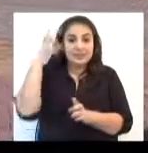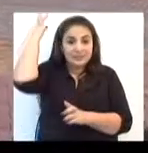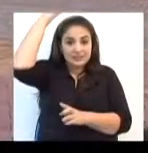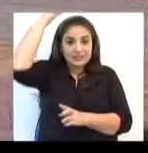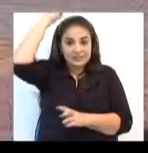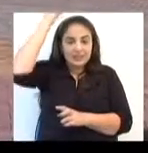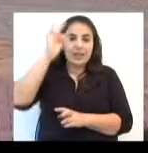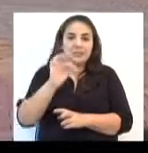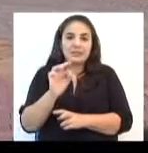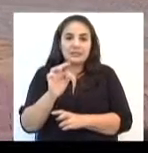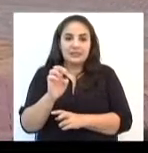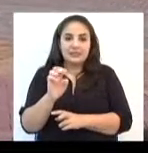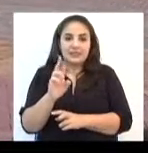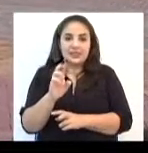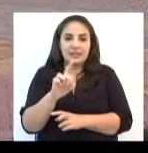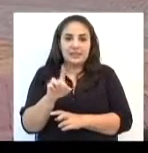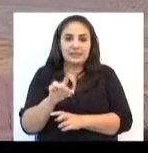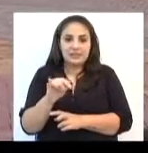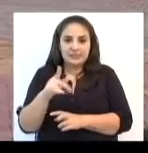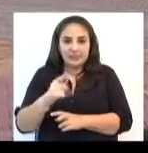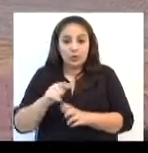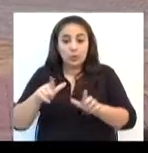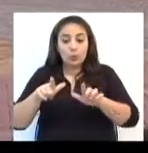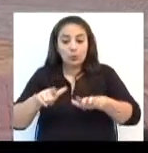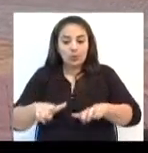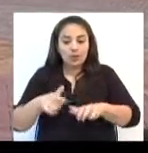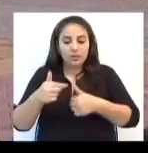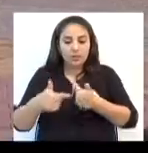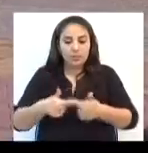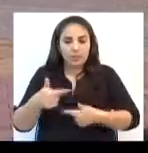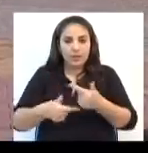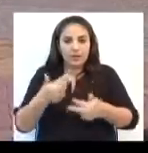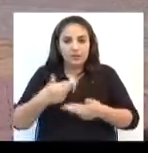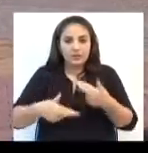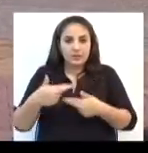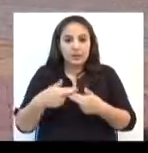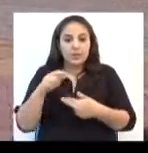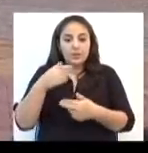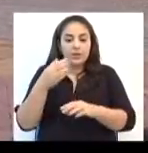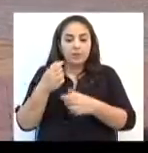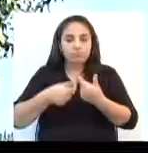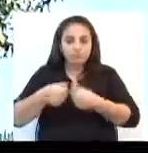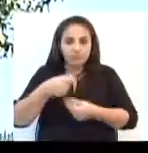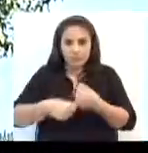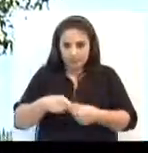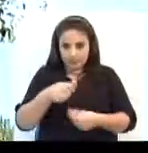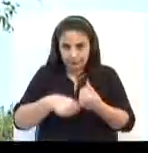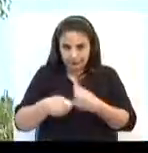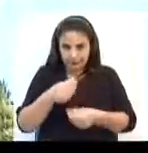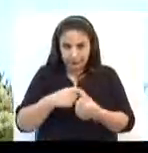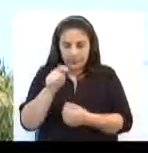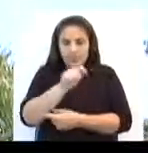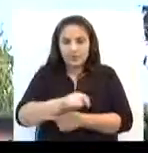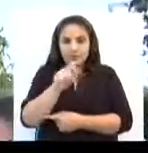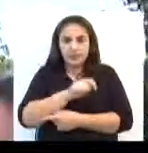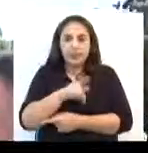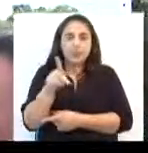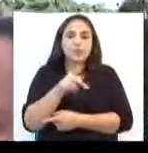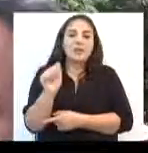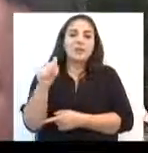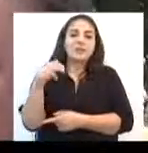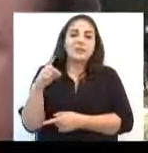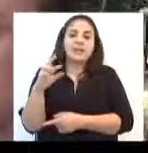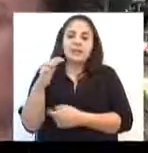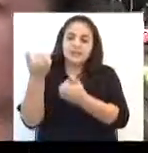Terezinha, o trabalho de recuperação da praça foi administrado por uma associação. A professora Andrea